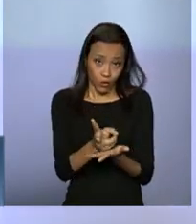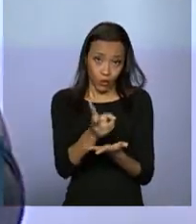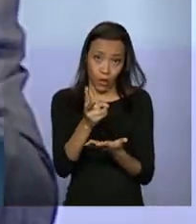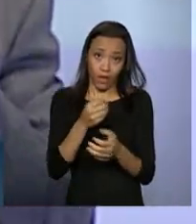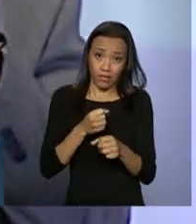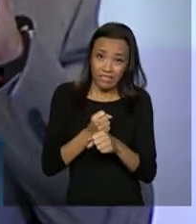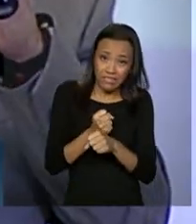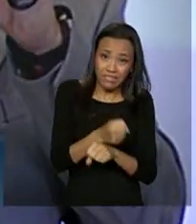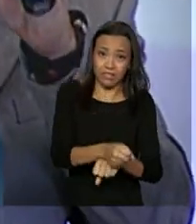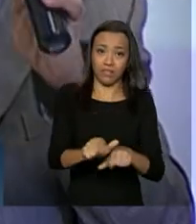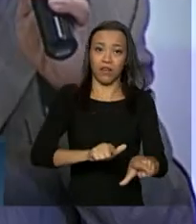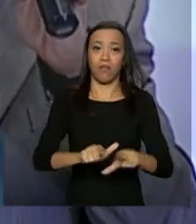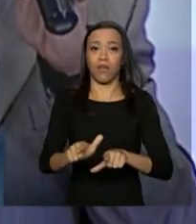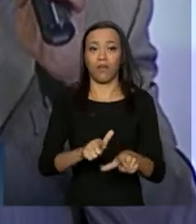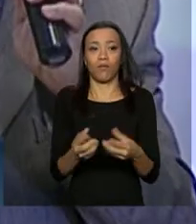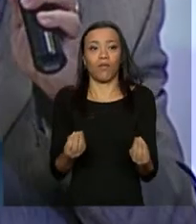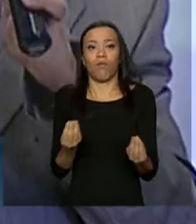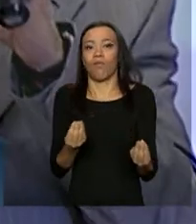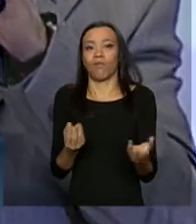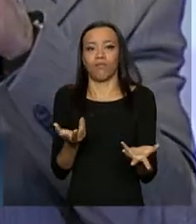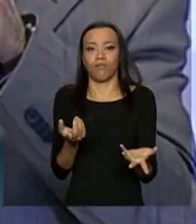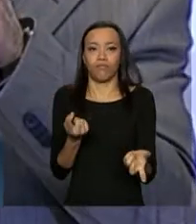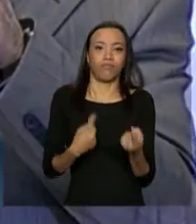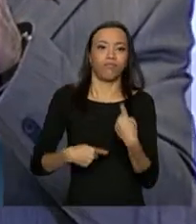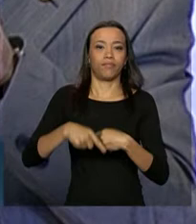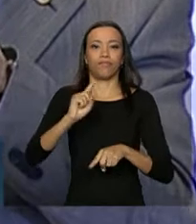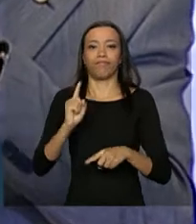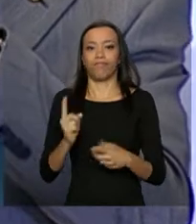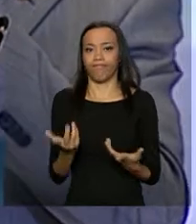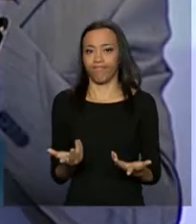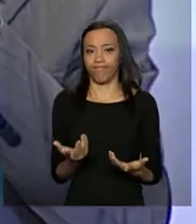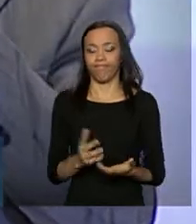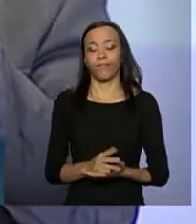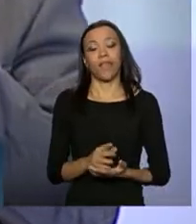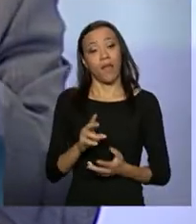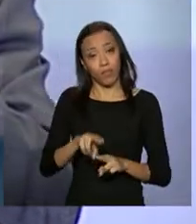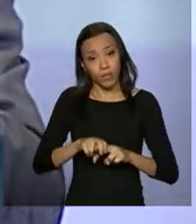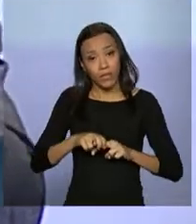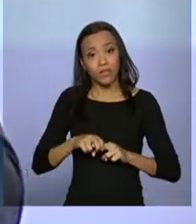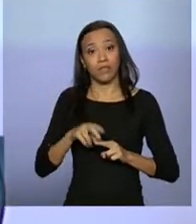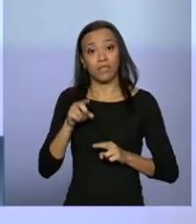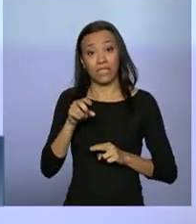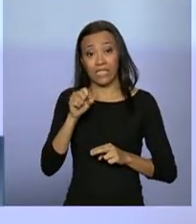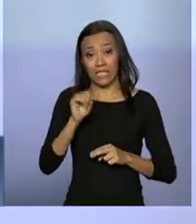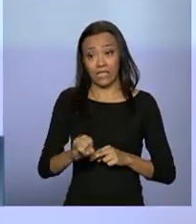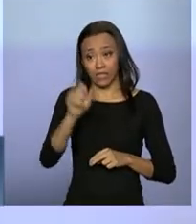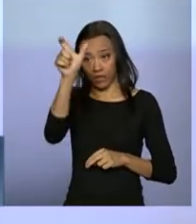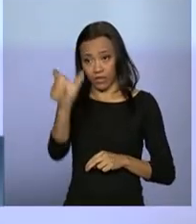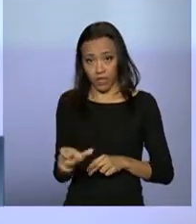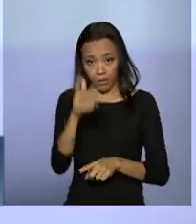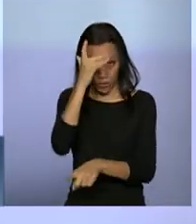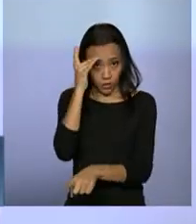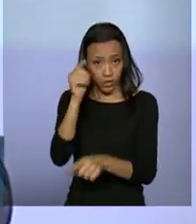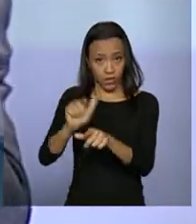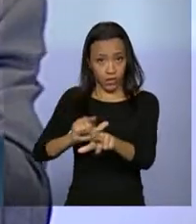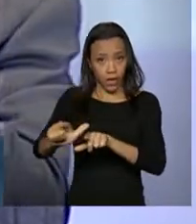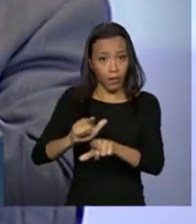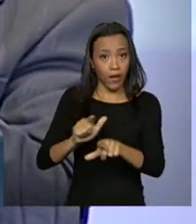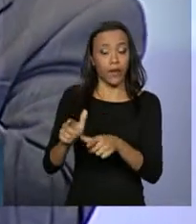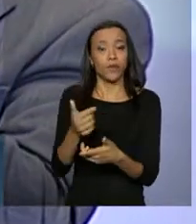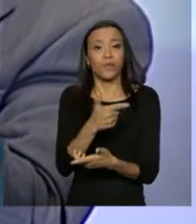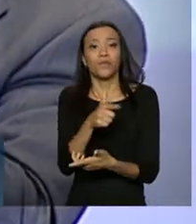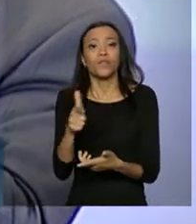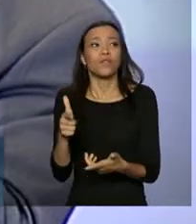E é isso, efetivamente, que leva o trabalhador a essa linha de exploração. Se o trabalhador não tiver alternativa, se o